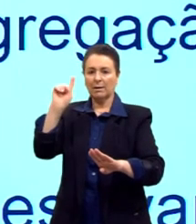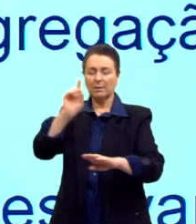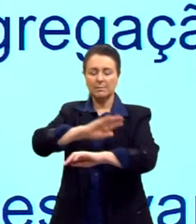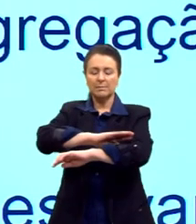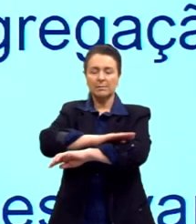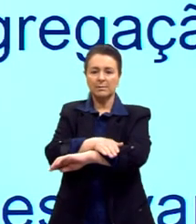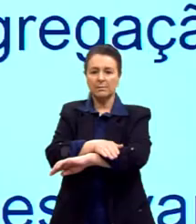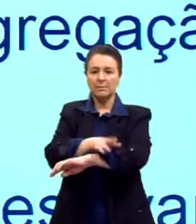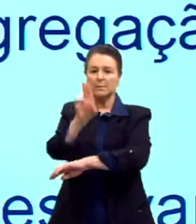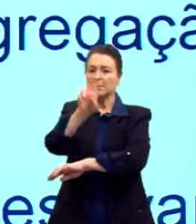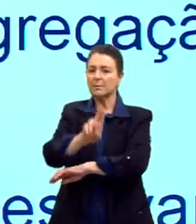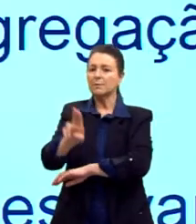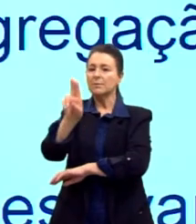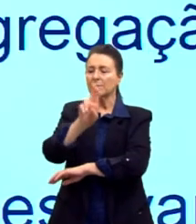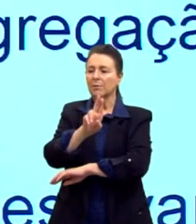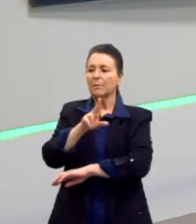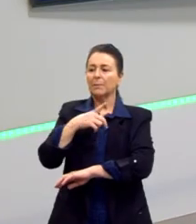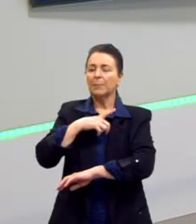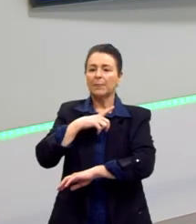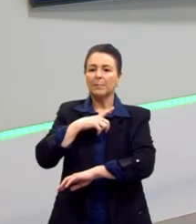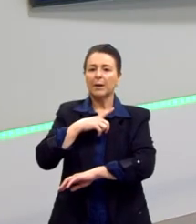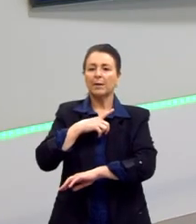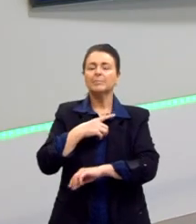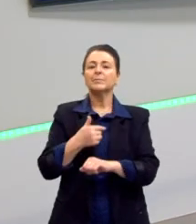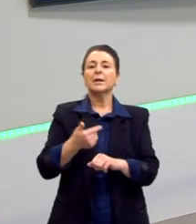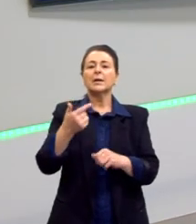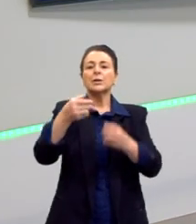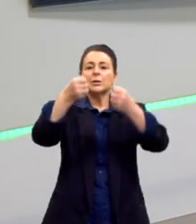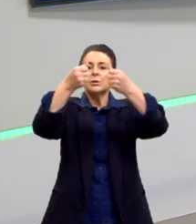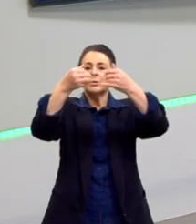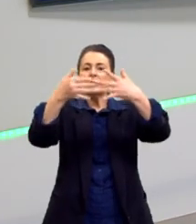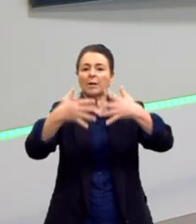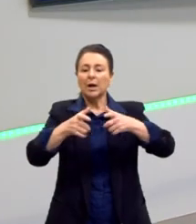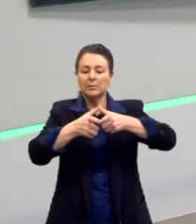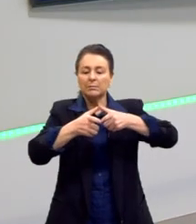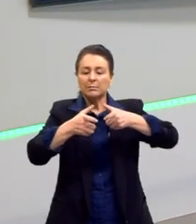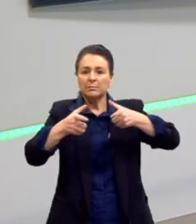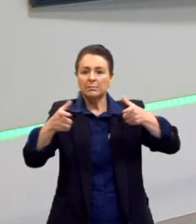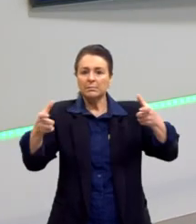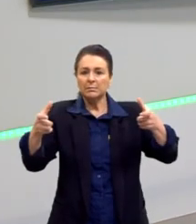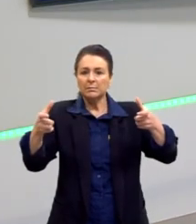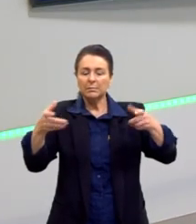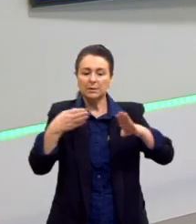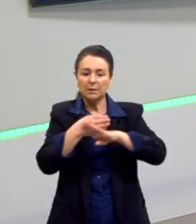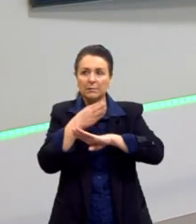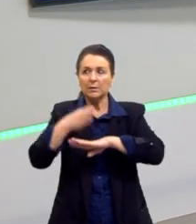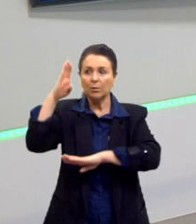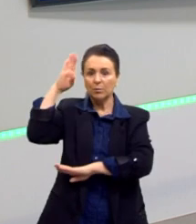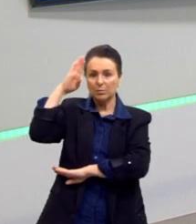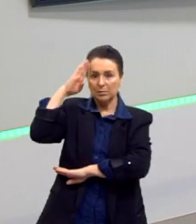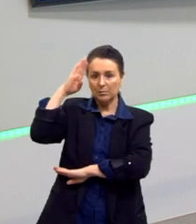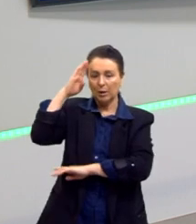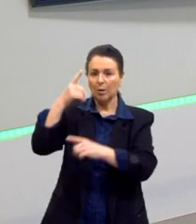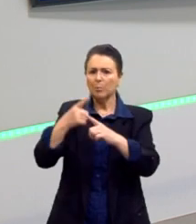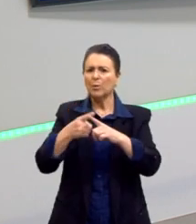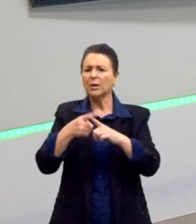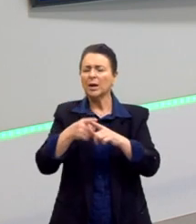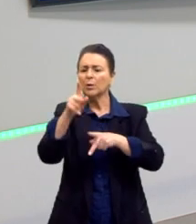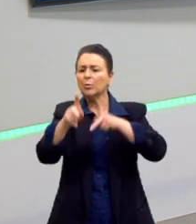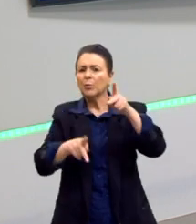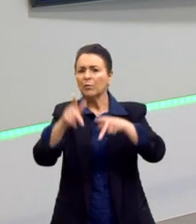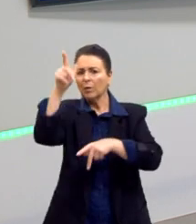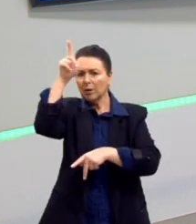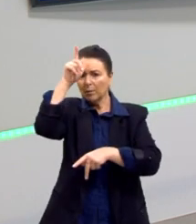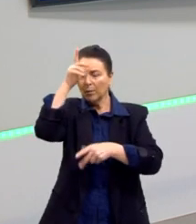justificar a expansão, a invasão militar, mas os alemães queriam isso por quê? Porque eles achavam que eles